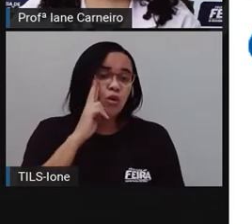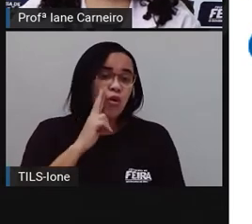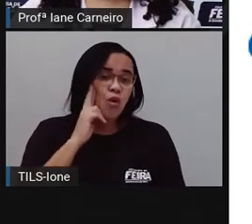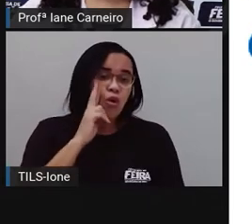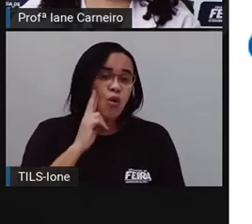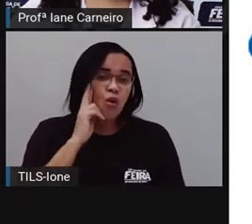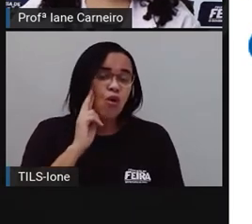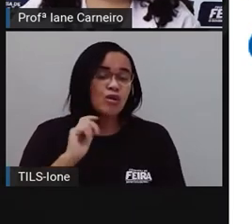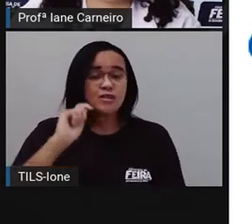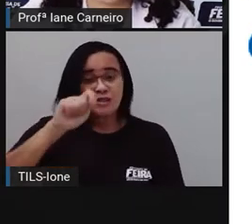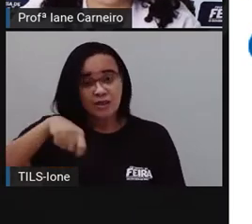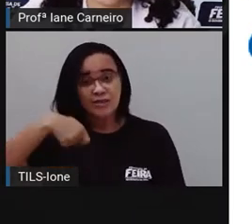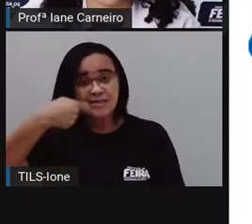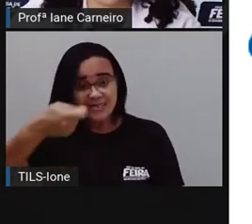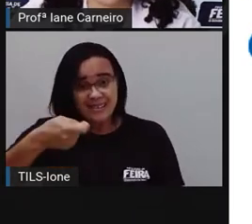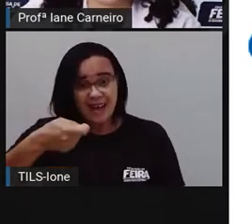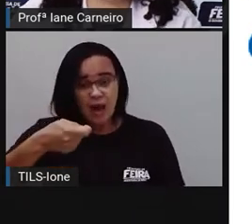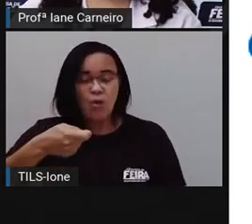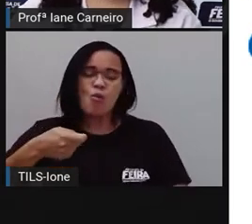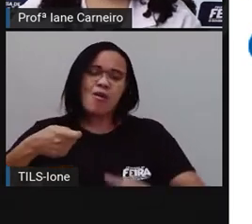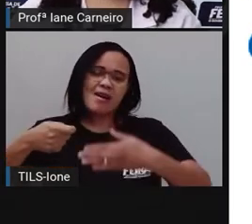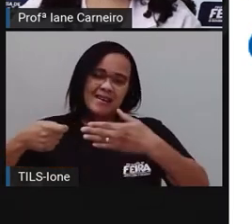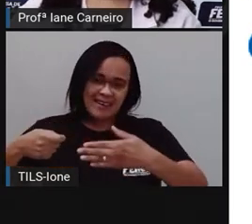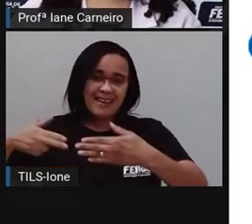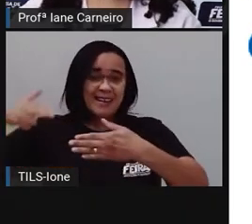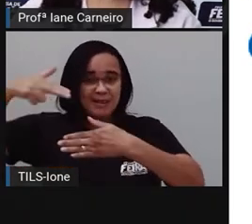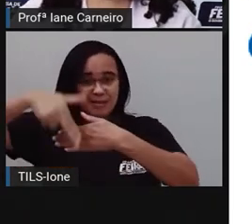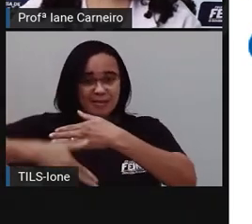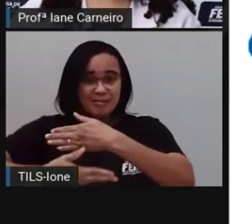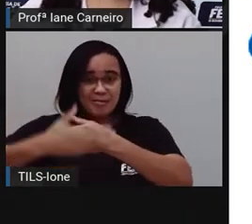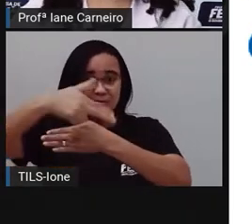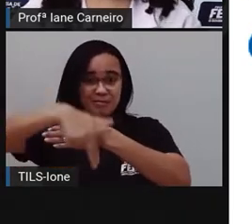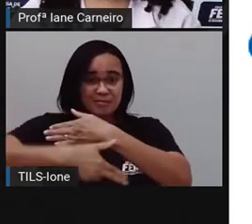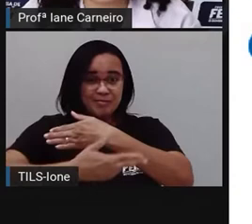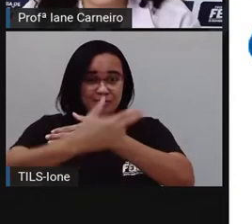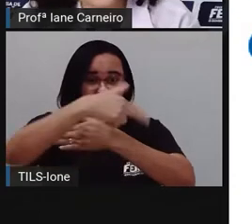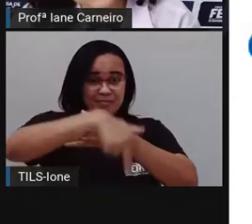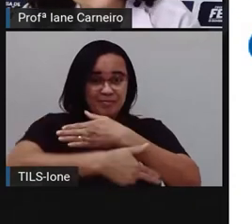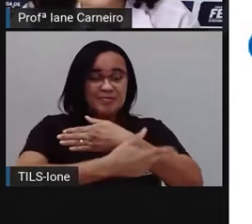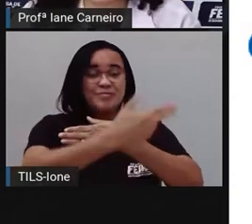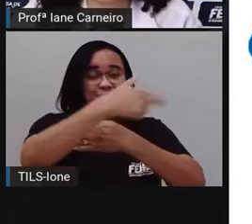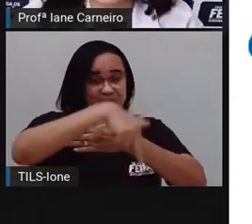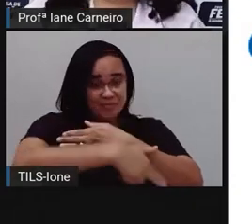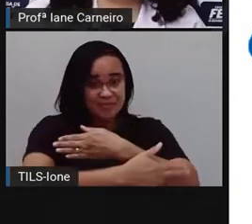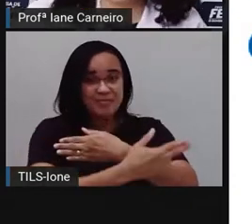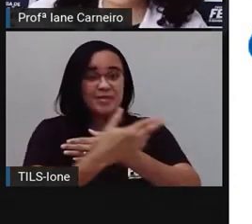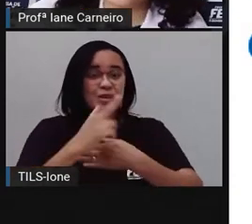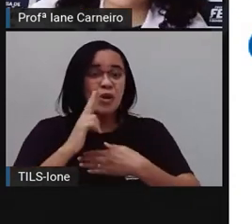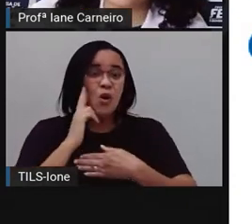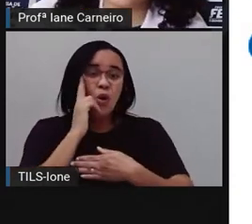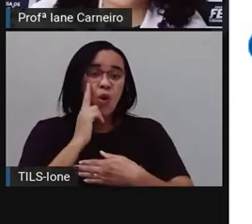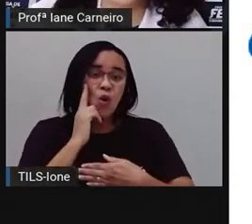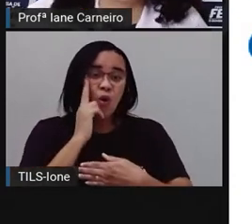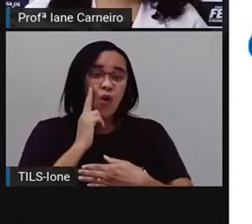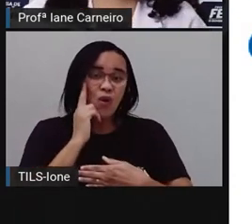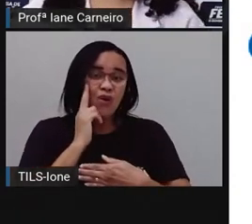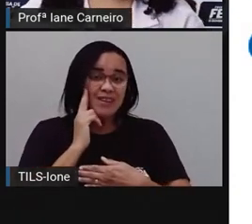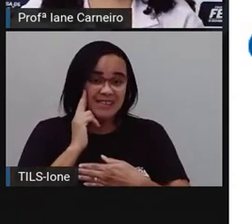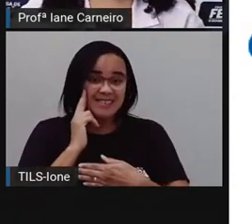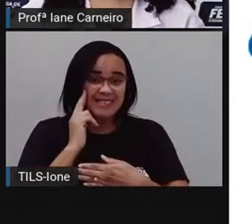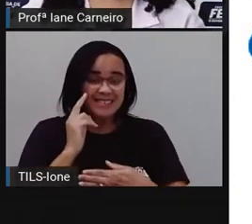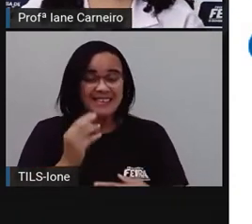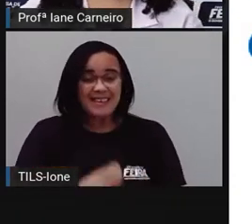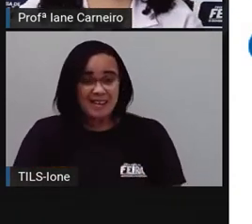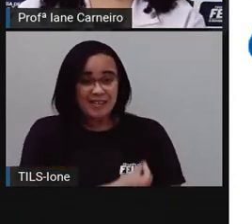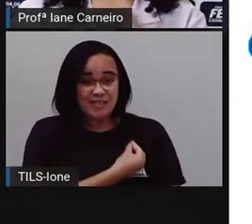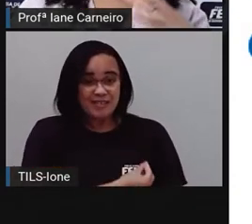Ele, ó, aqui tá um desenho. E olha só, os botos são golfinhos de água doce. Só